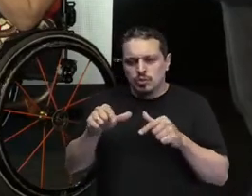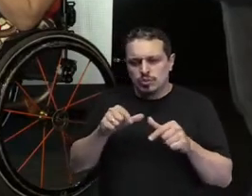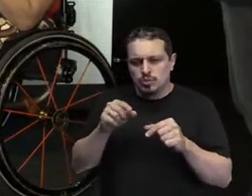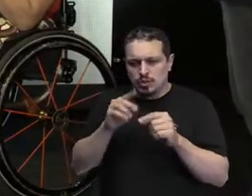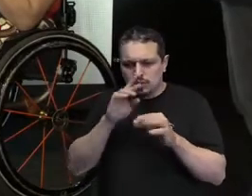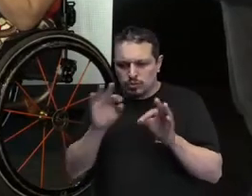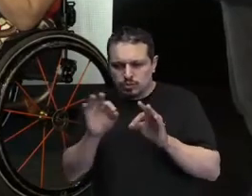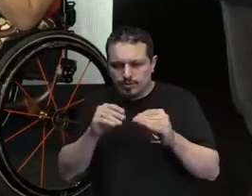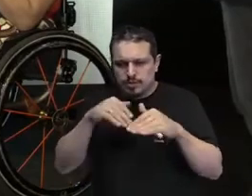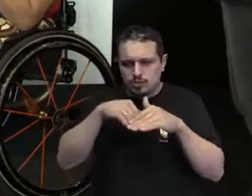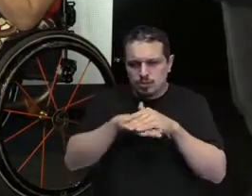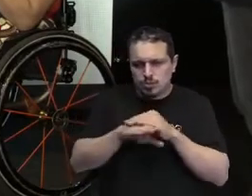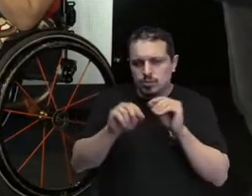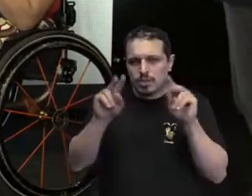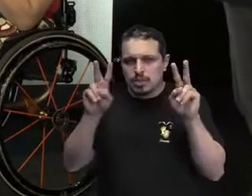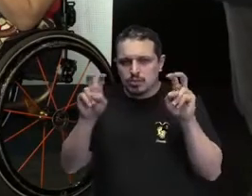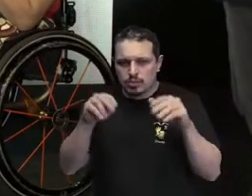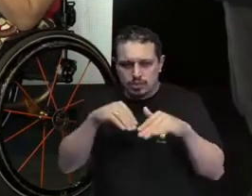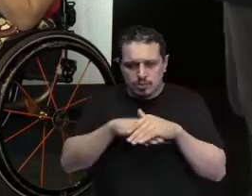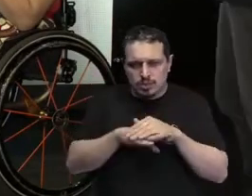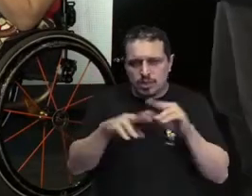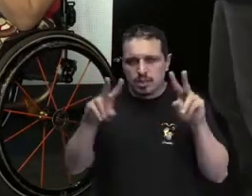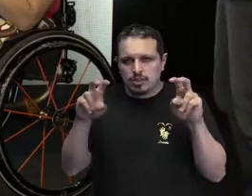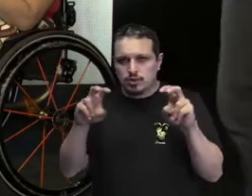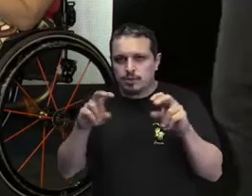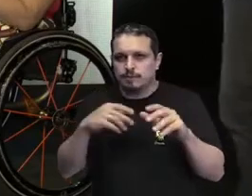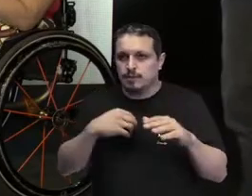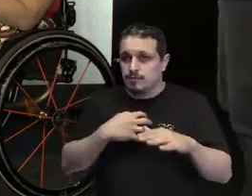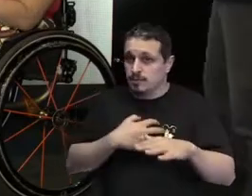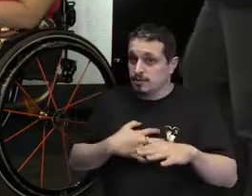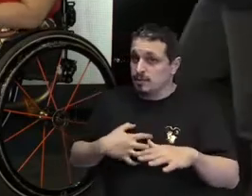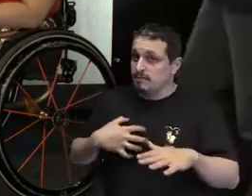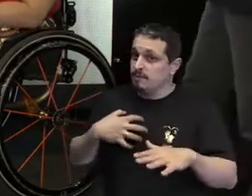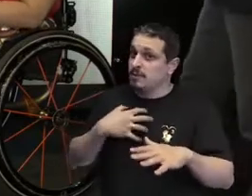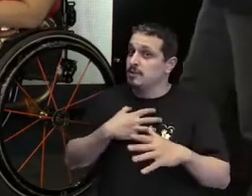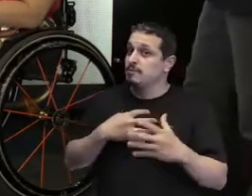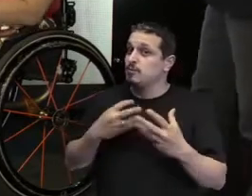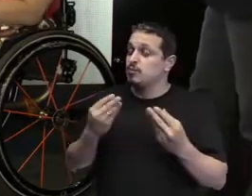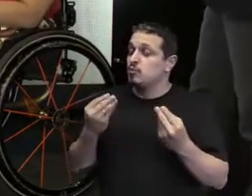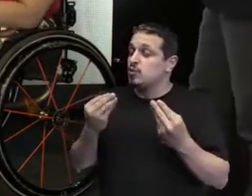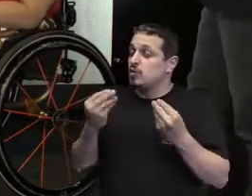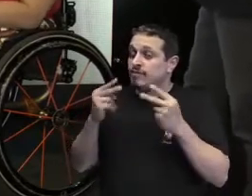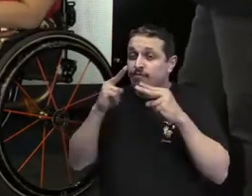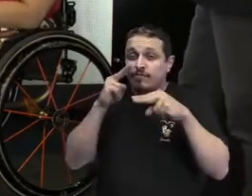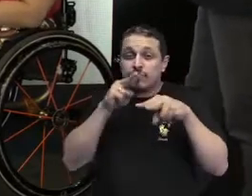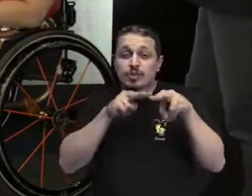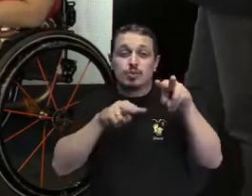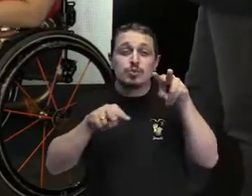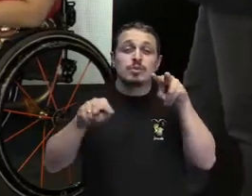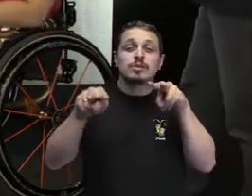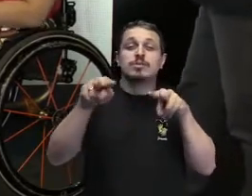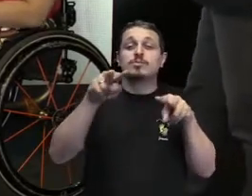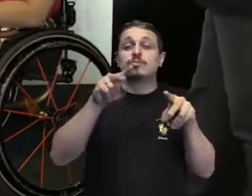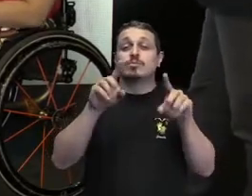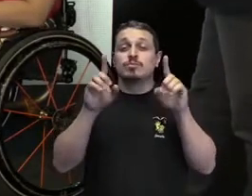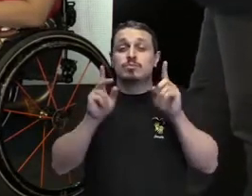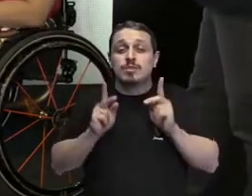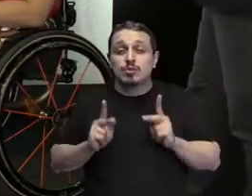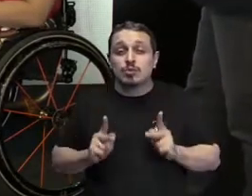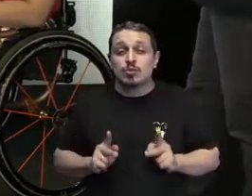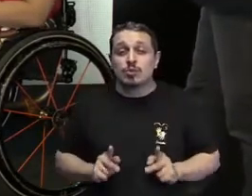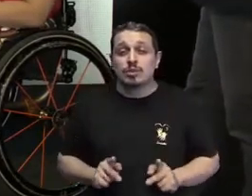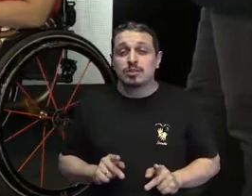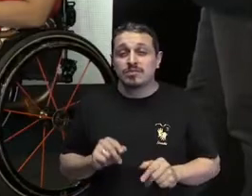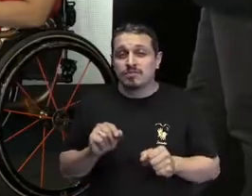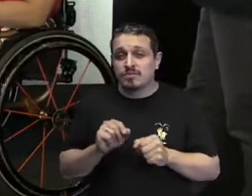e isso me incomoda demais, assim, sempre me incomodou muito, os olhares, as pessoas falarem coisas